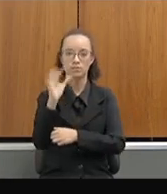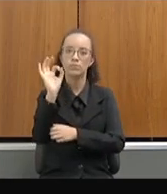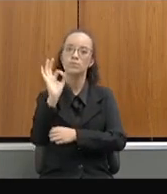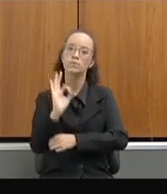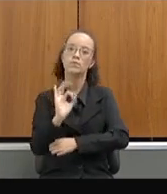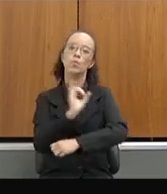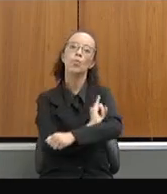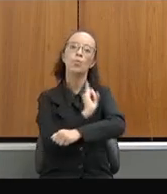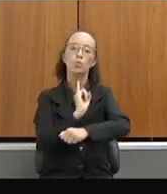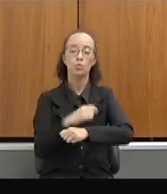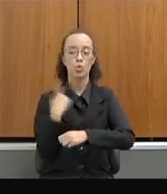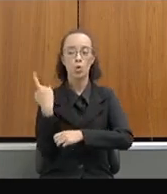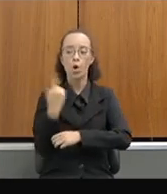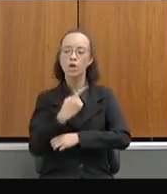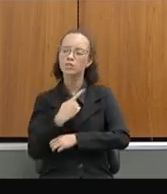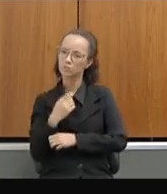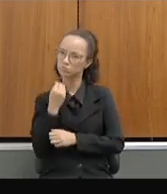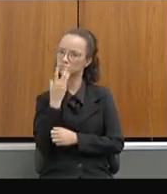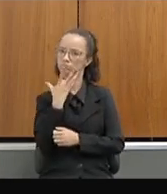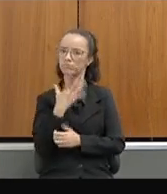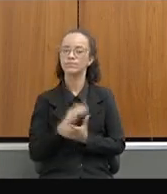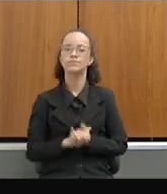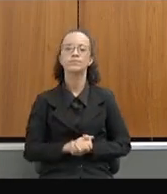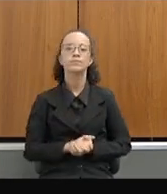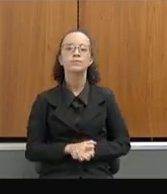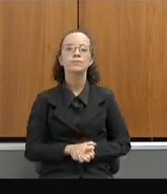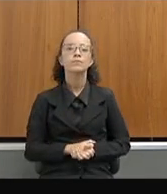Estamos caminhando bem. Podemos seguir?